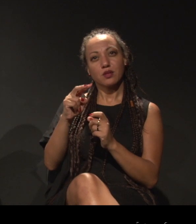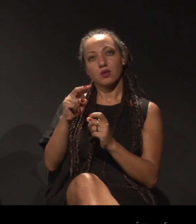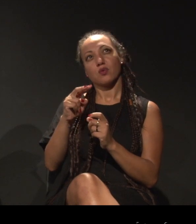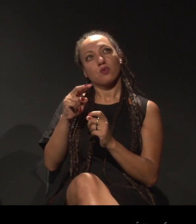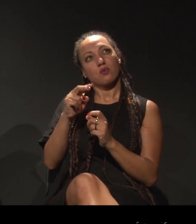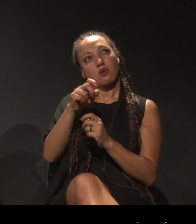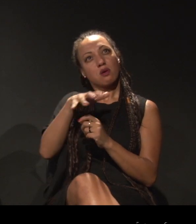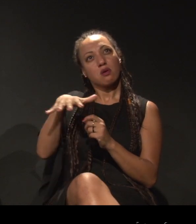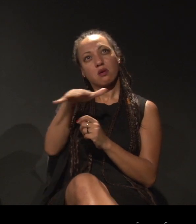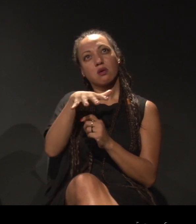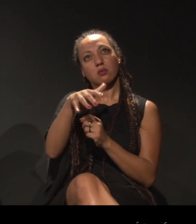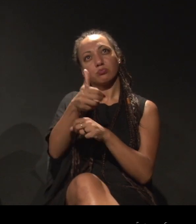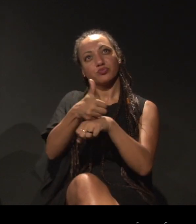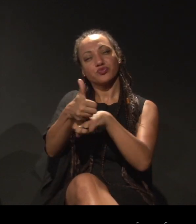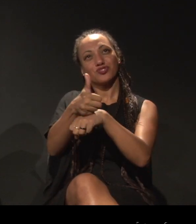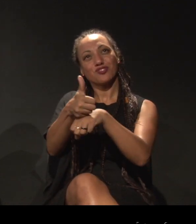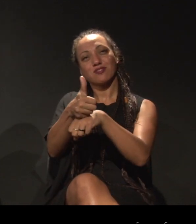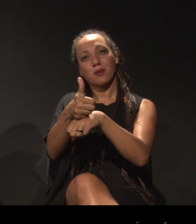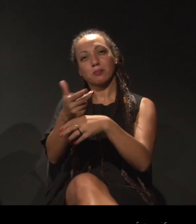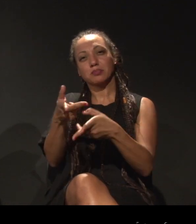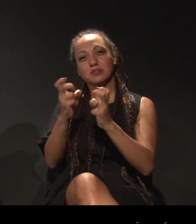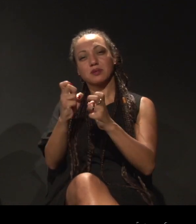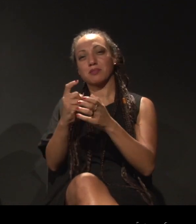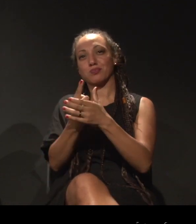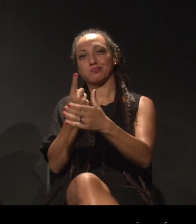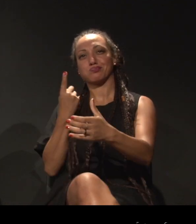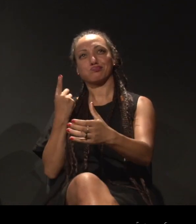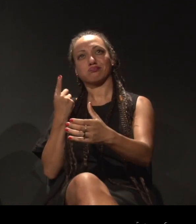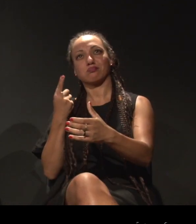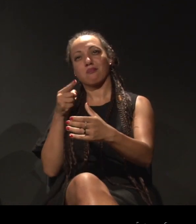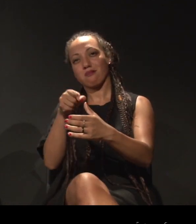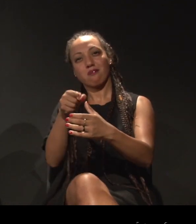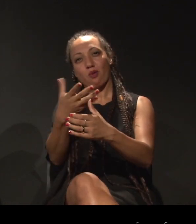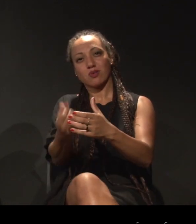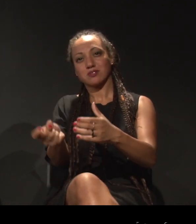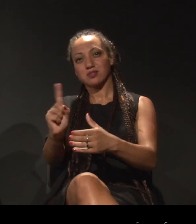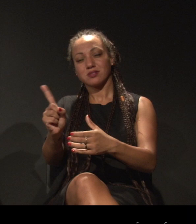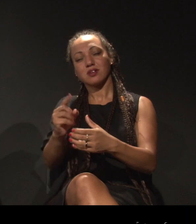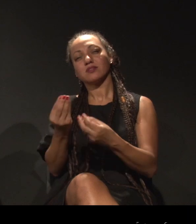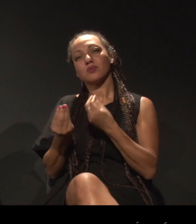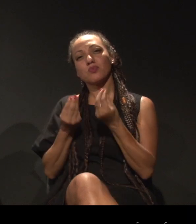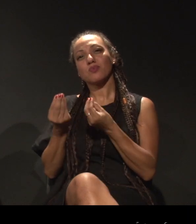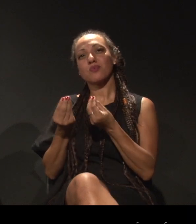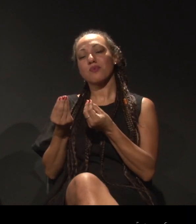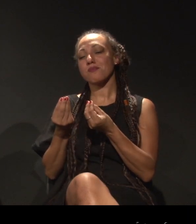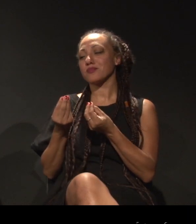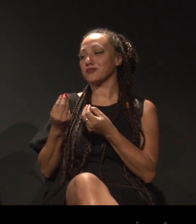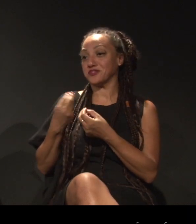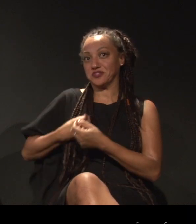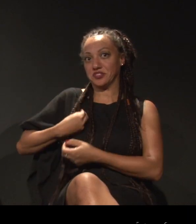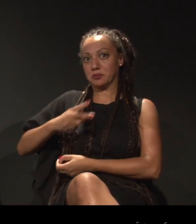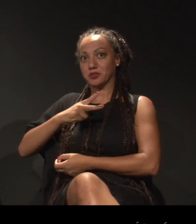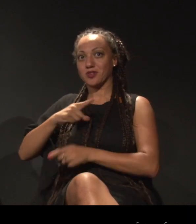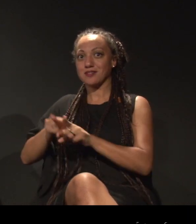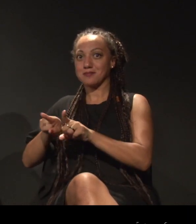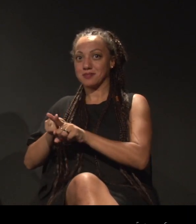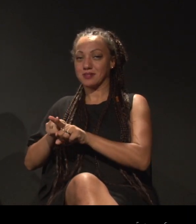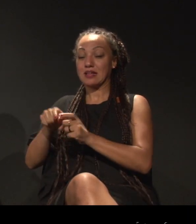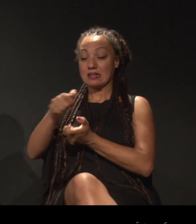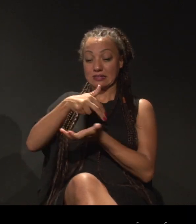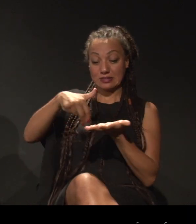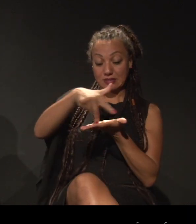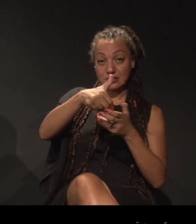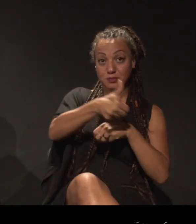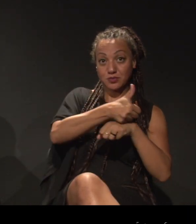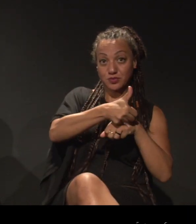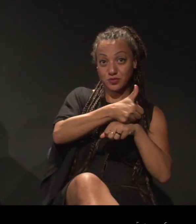aceita e em confronto também com a sua história de vida. Como você tem se articulado nesse sentido também, pensando a dança como um lugar de